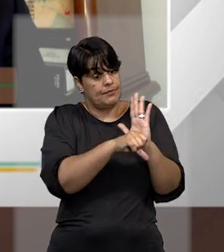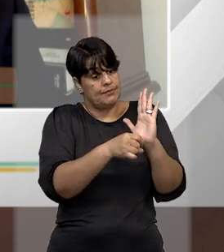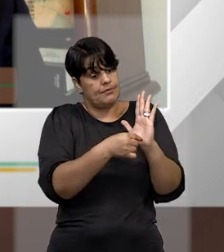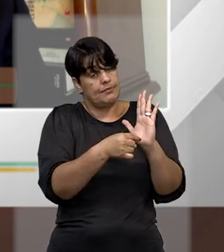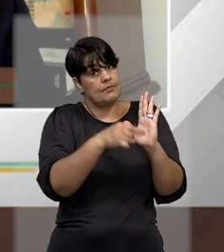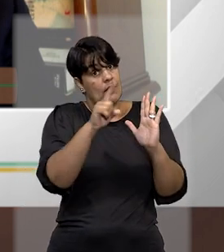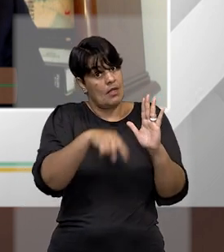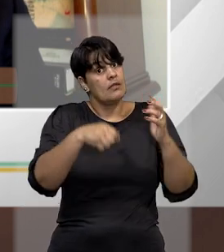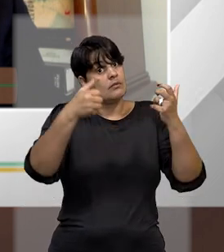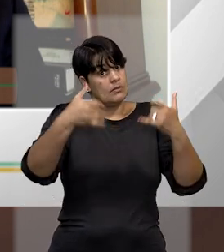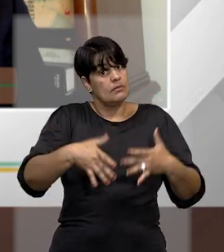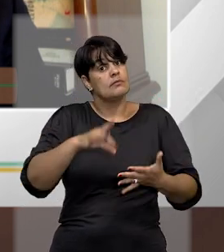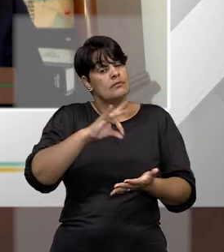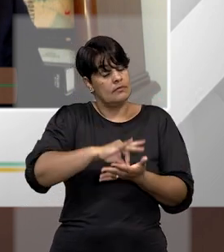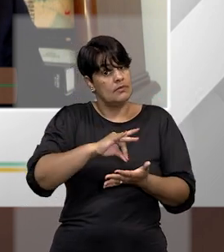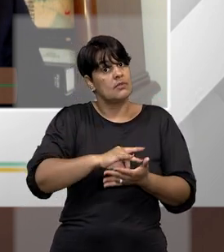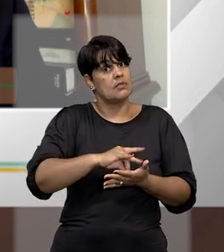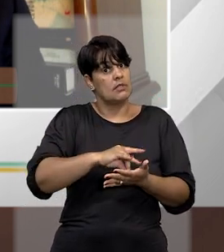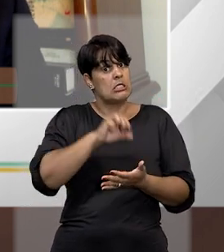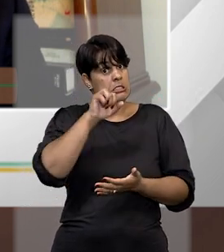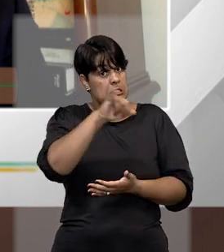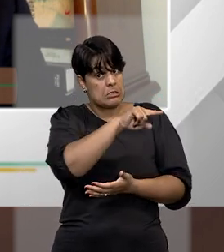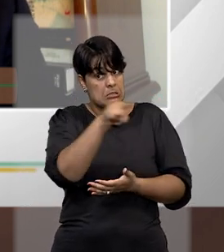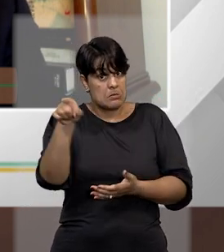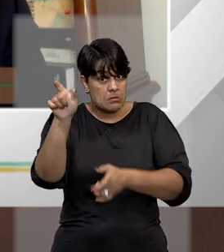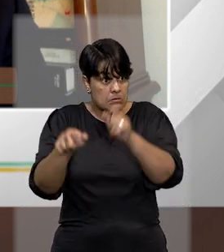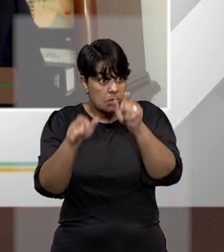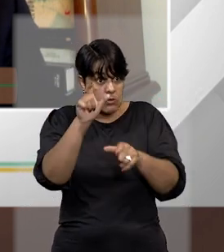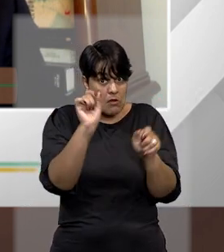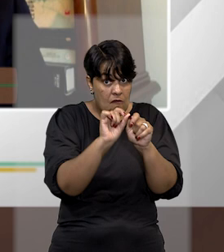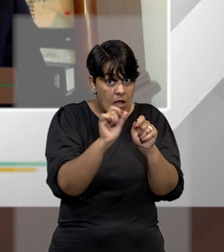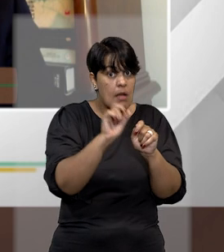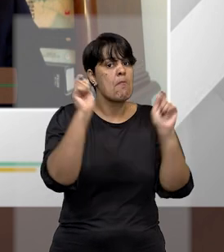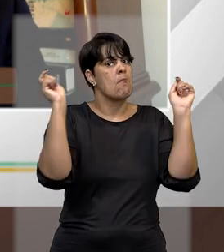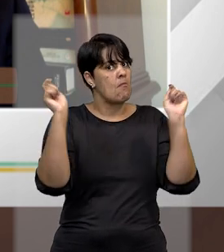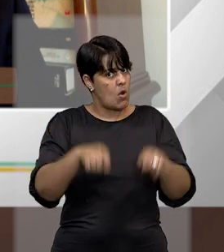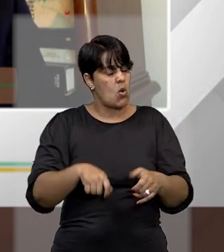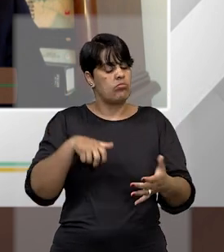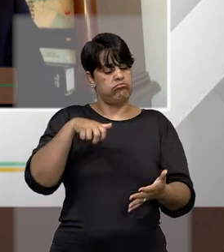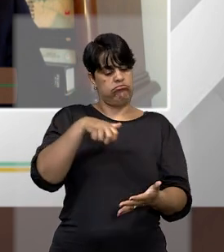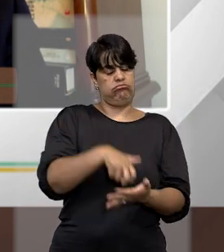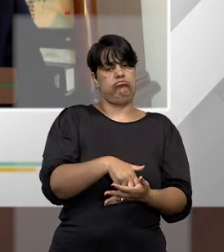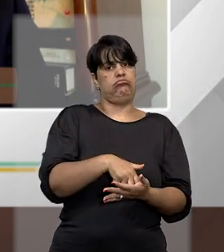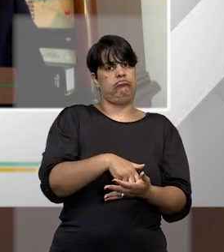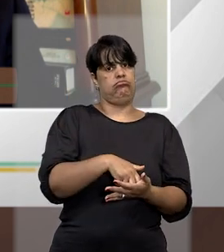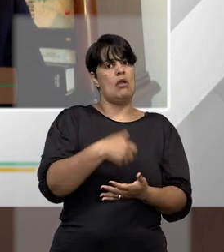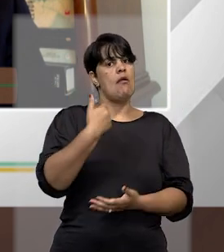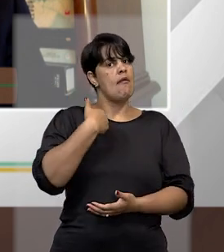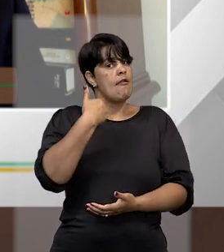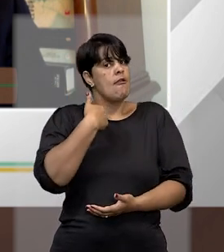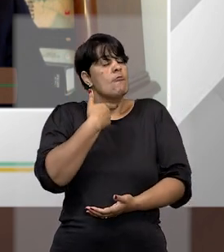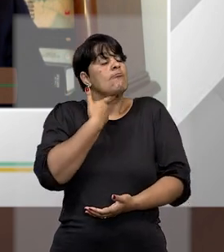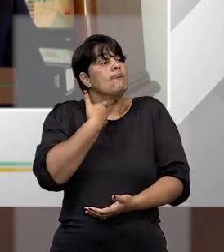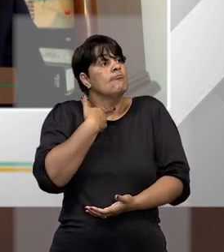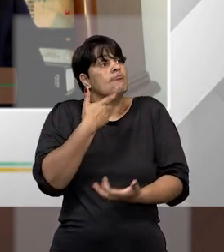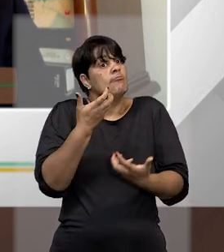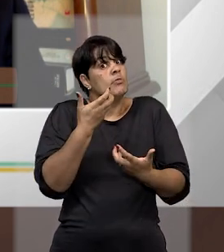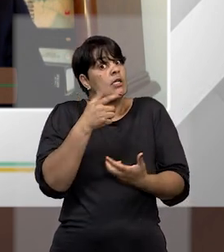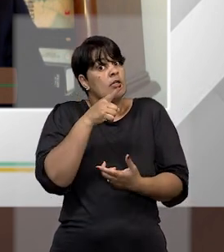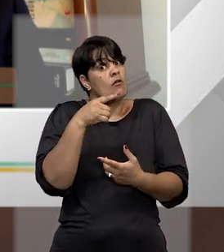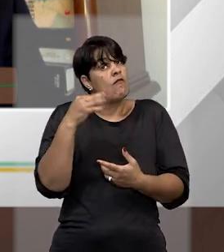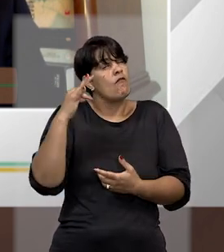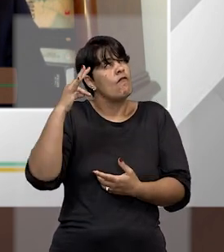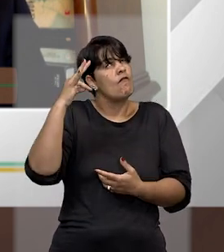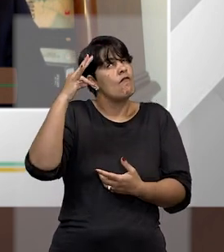podem ser punidas sobre isso e espero que esses crimes não recebam no futuro pelo legislador qualquer